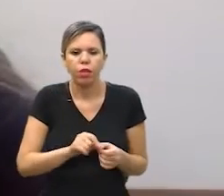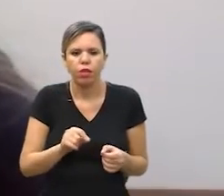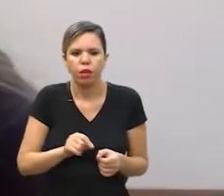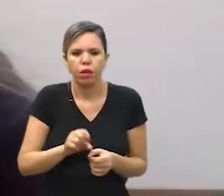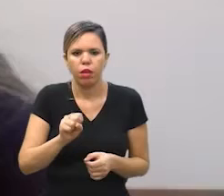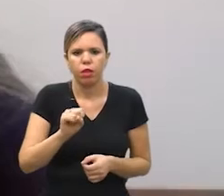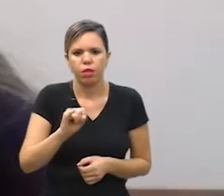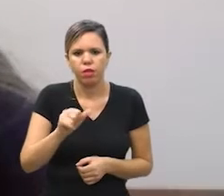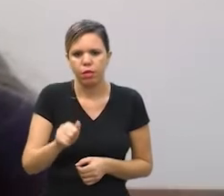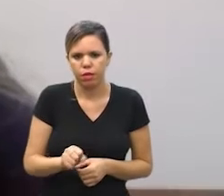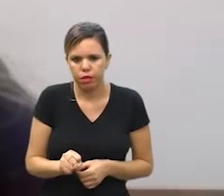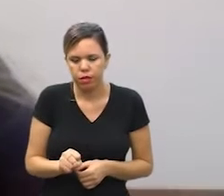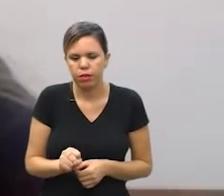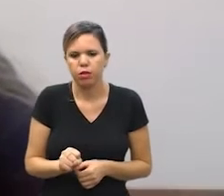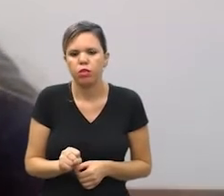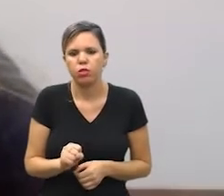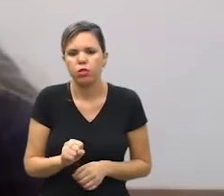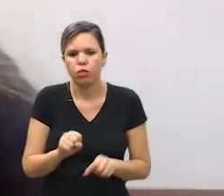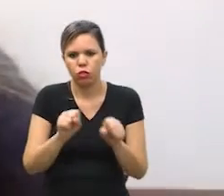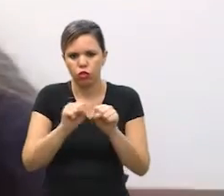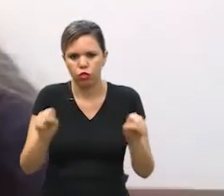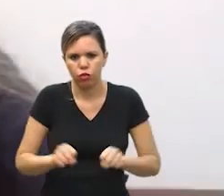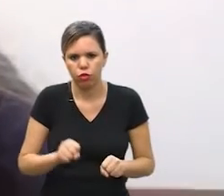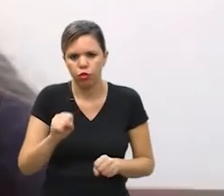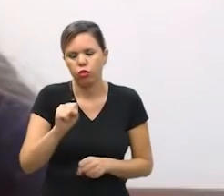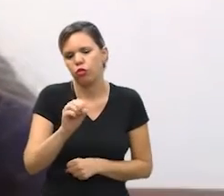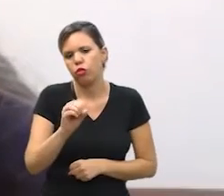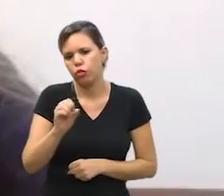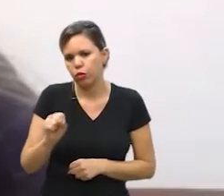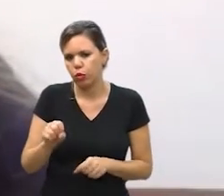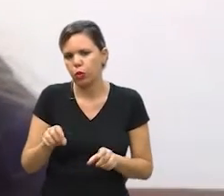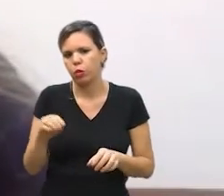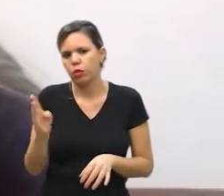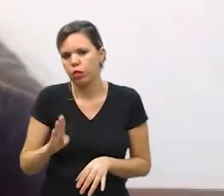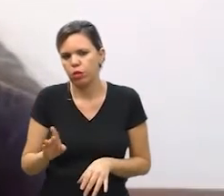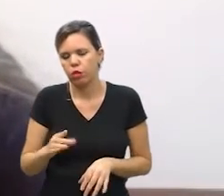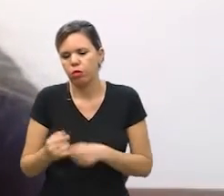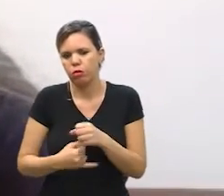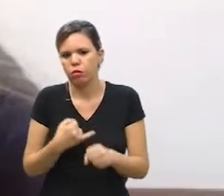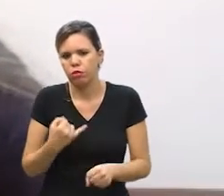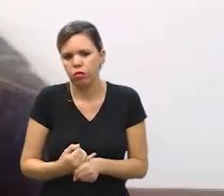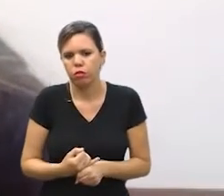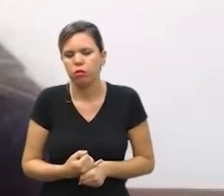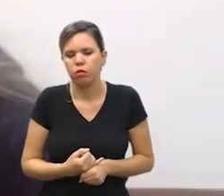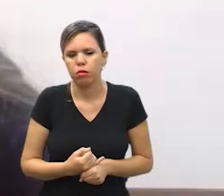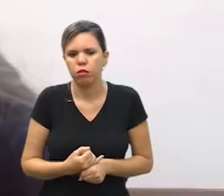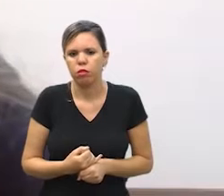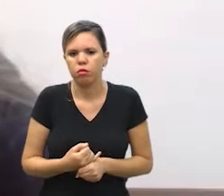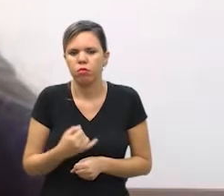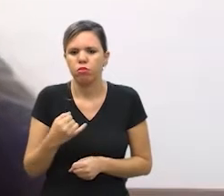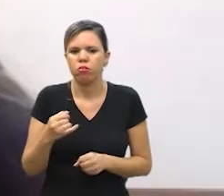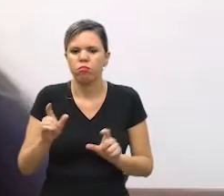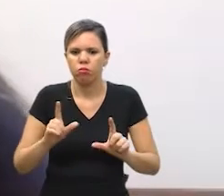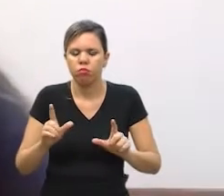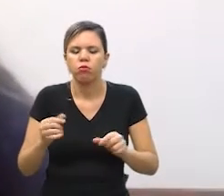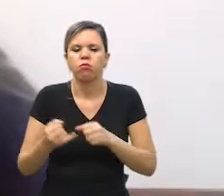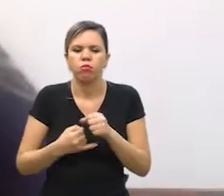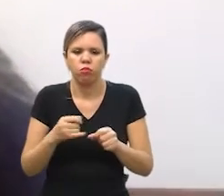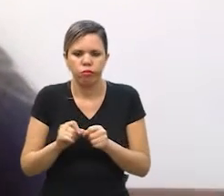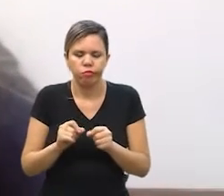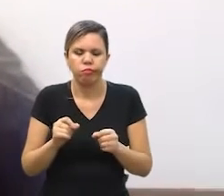que é o Sistema Integrado de Acesso à Saúde do SAS Brasil é uma plataforma de telemedicina que segue todas as